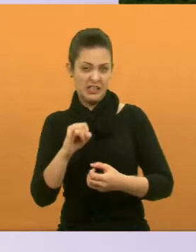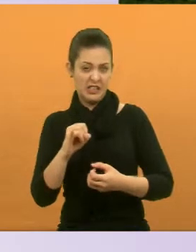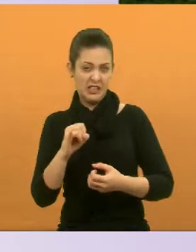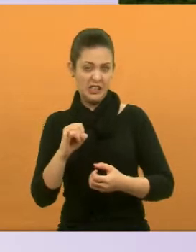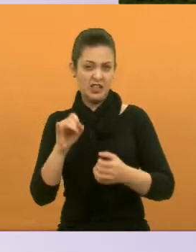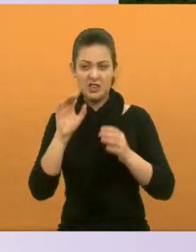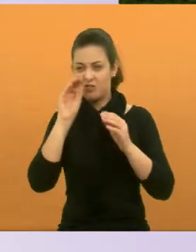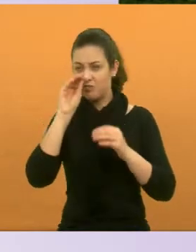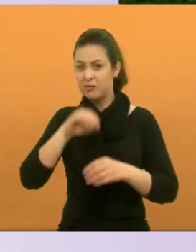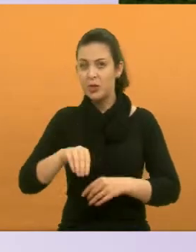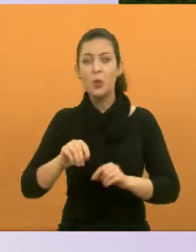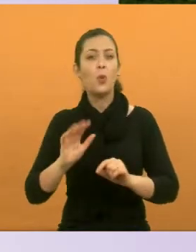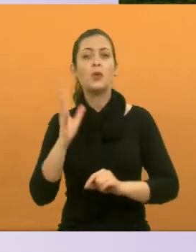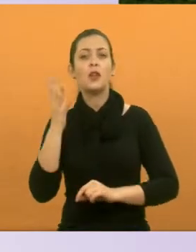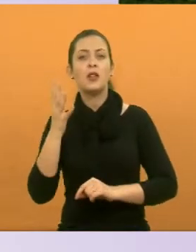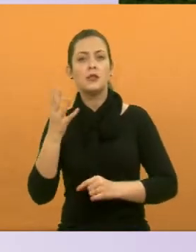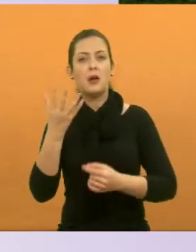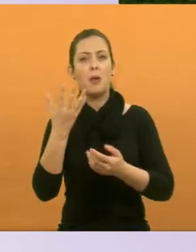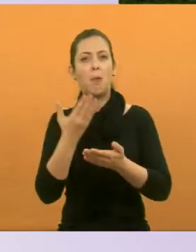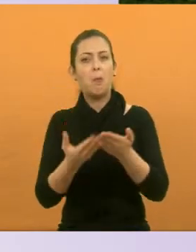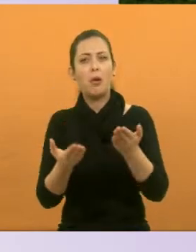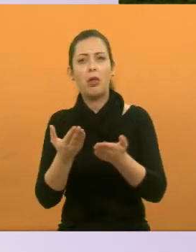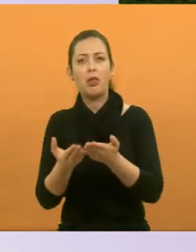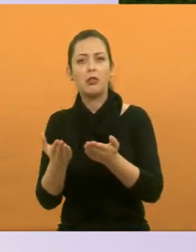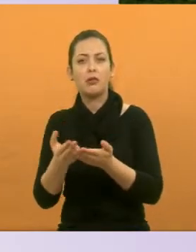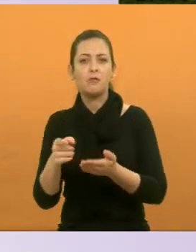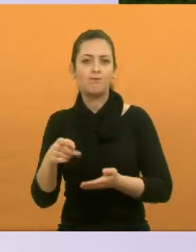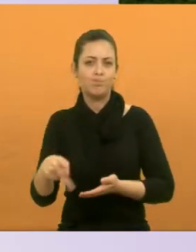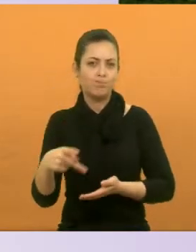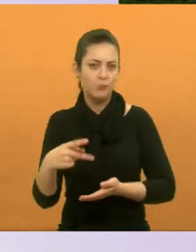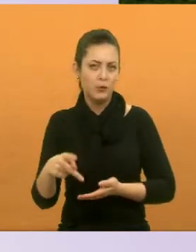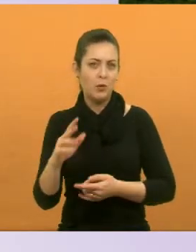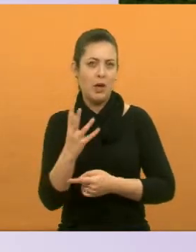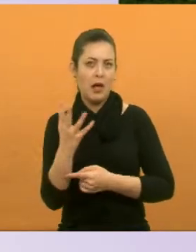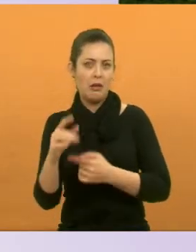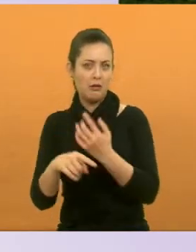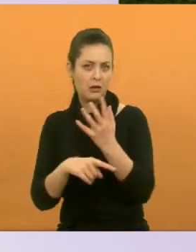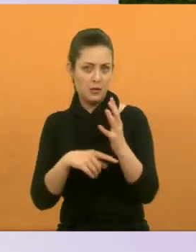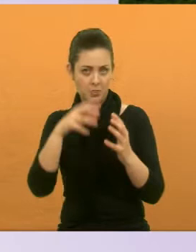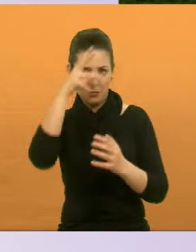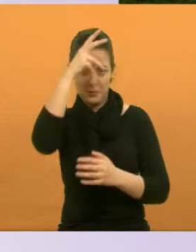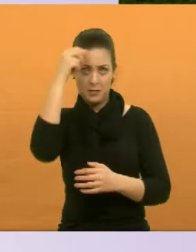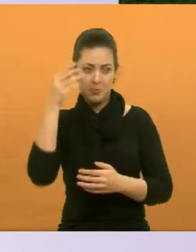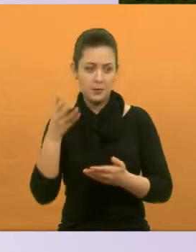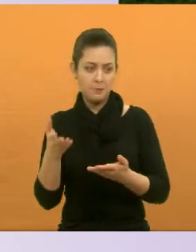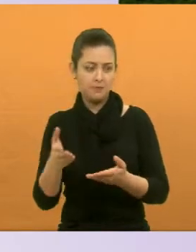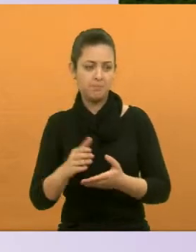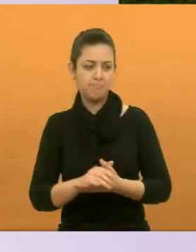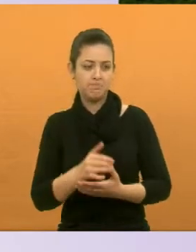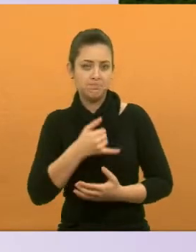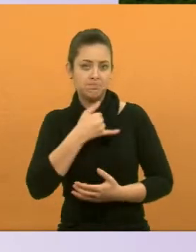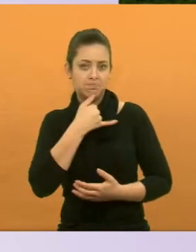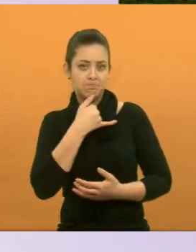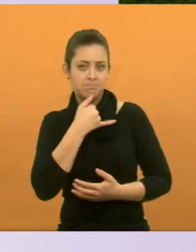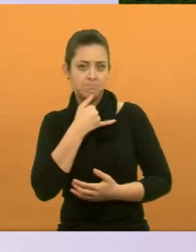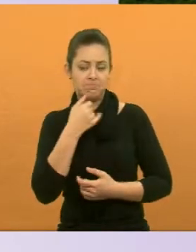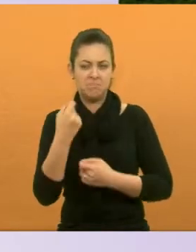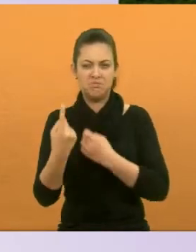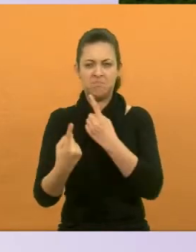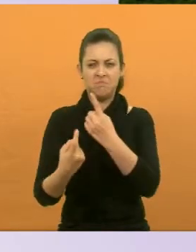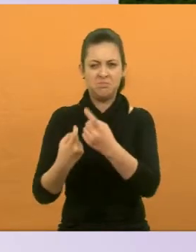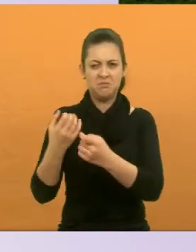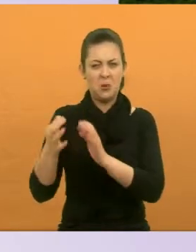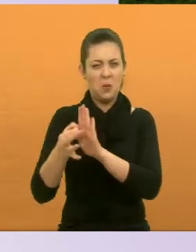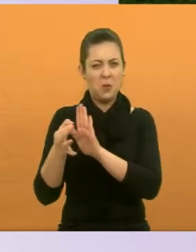cuidado, realmente, nós vamos estar perdendo também esse grande patrimônio que é a Amazônia. Só lamento alguns tipos de comentários